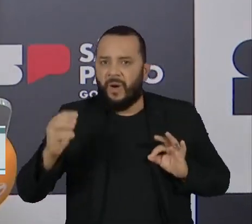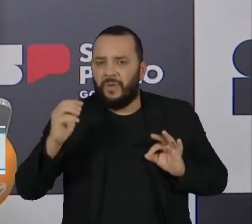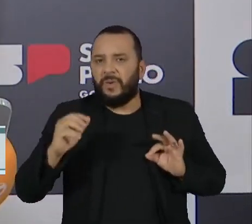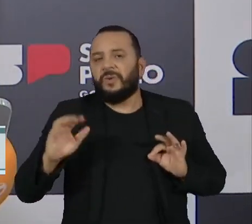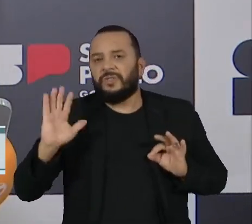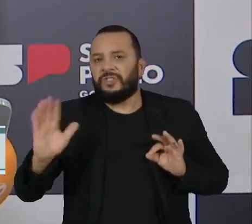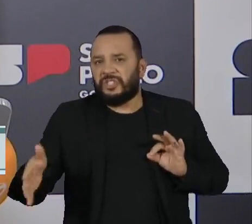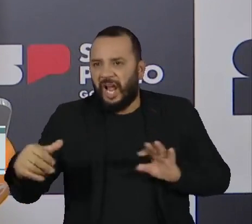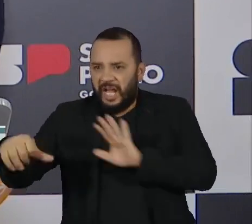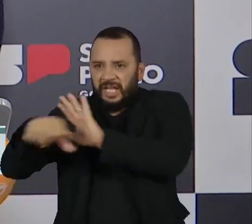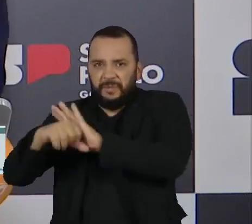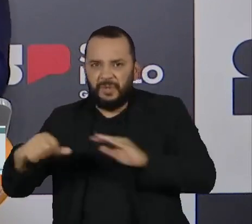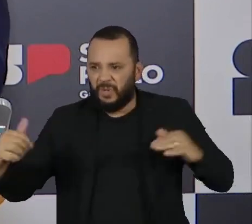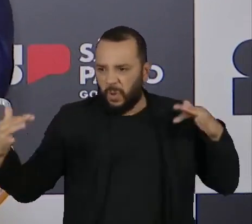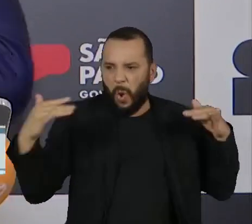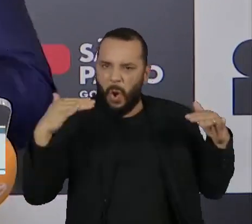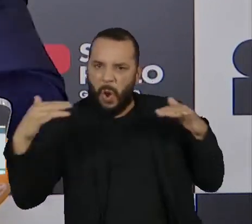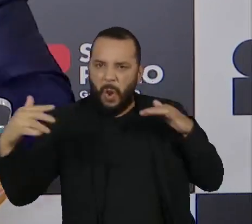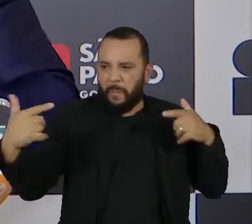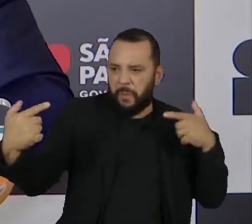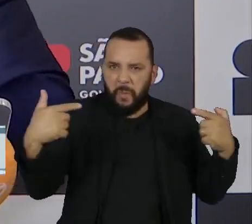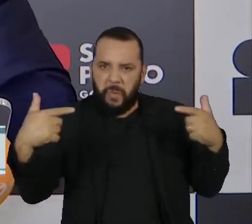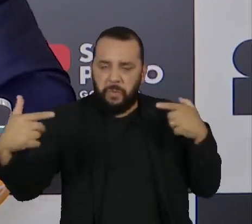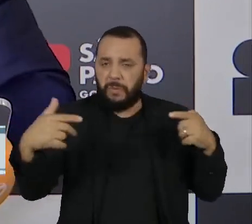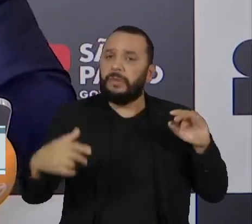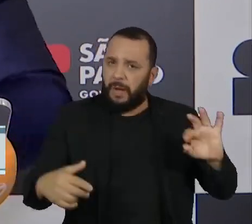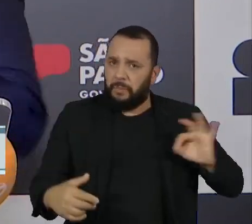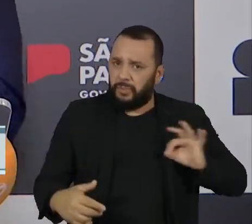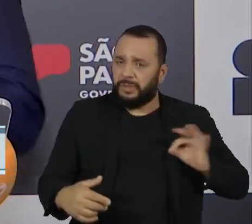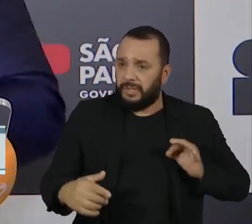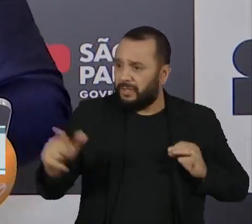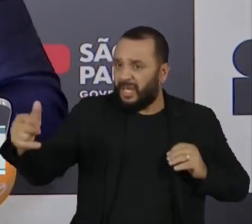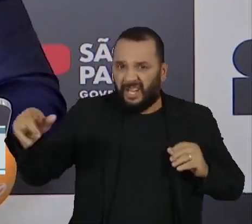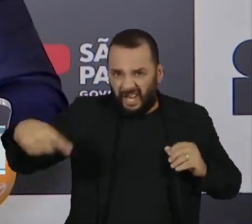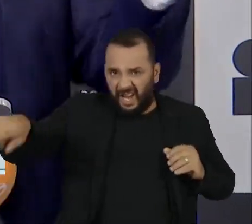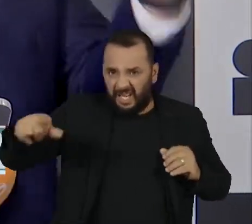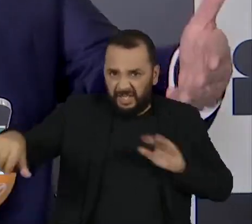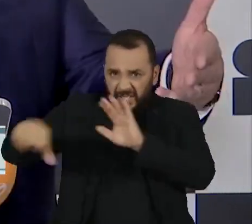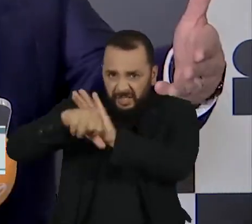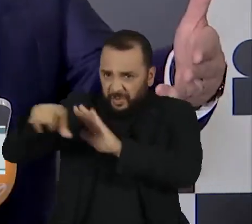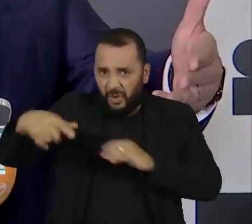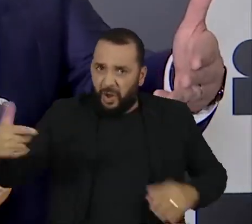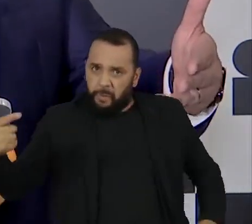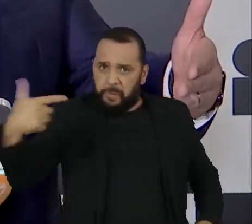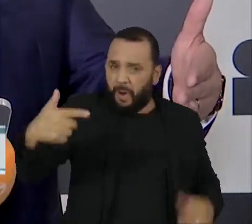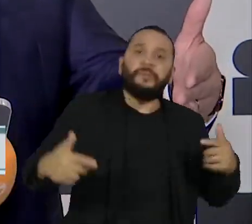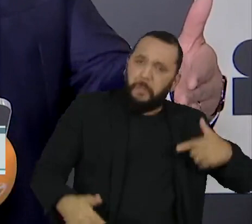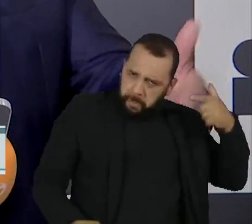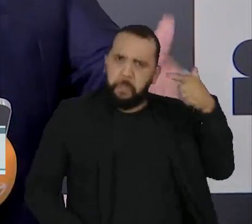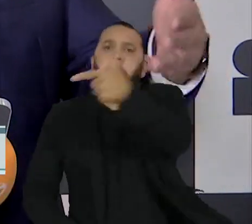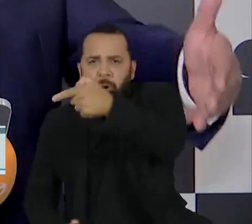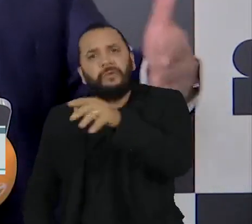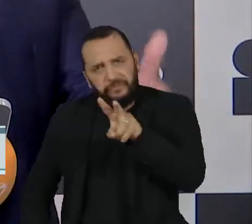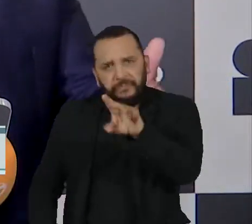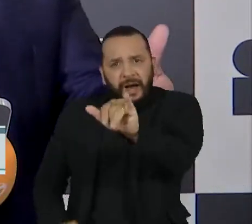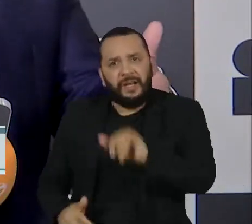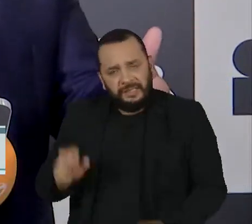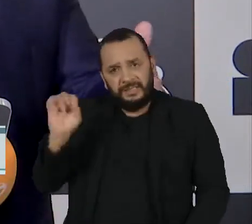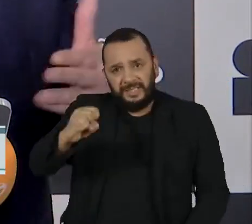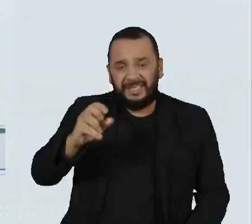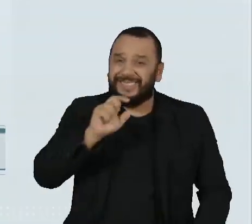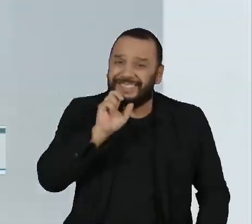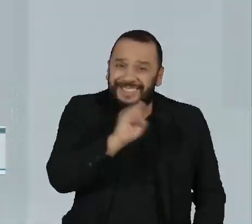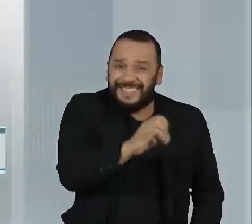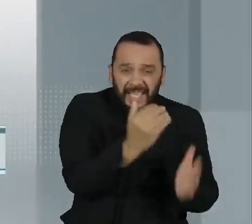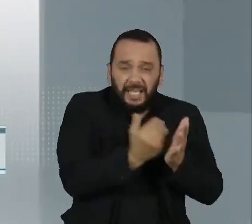e houve reação. Uma reação que nós não desejamos, nós não queremos. Se houver desvio de conduta, esse desvio de